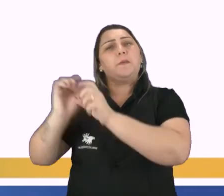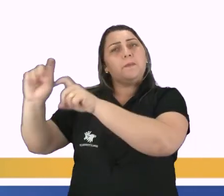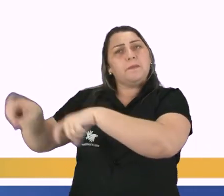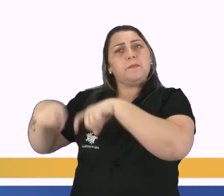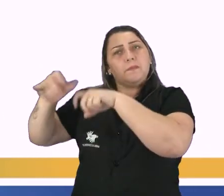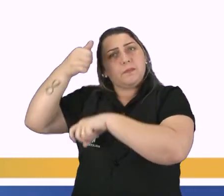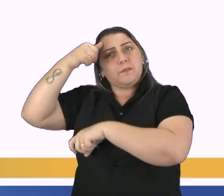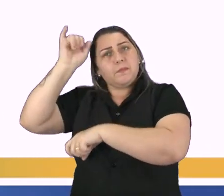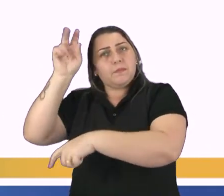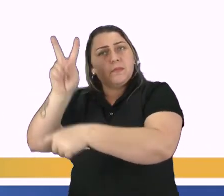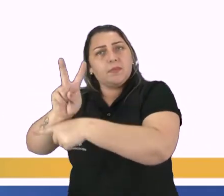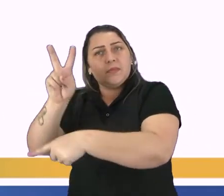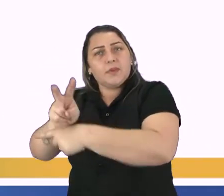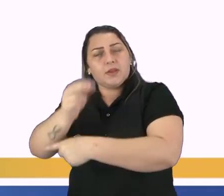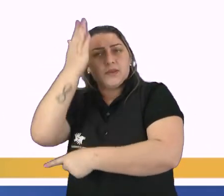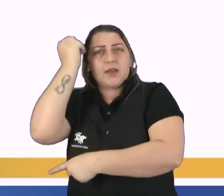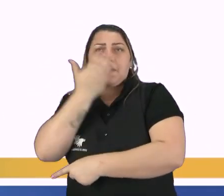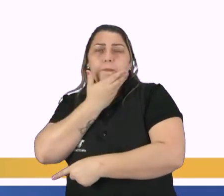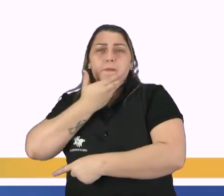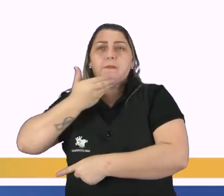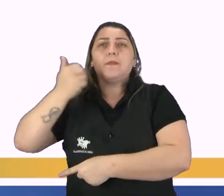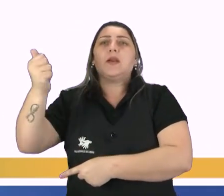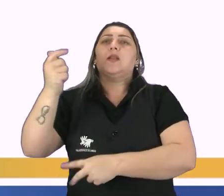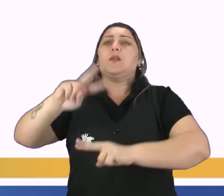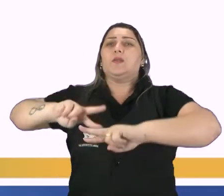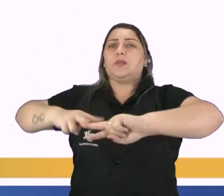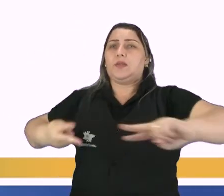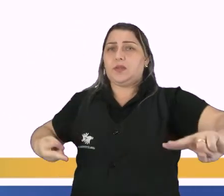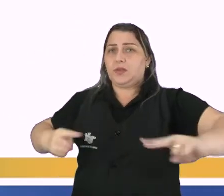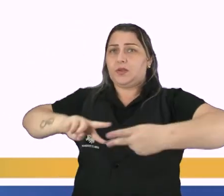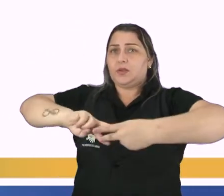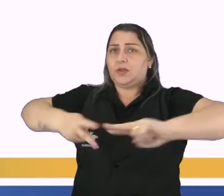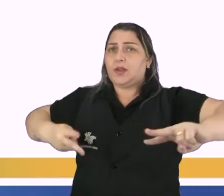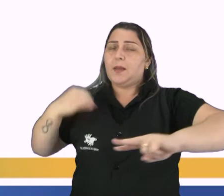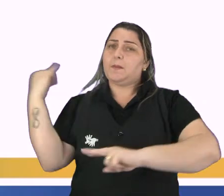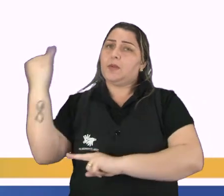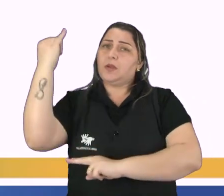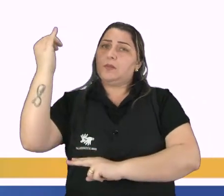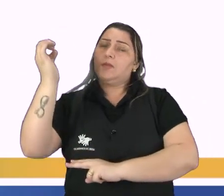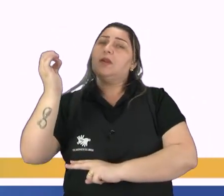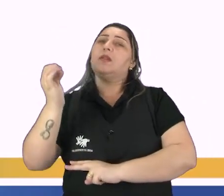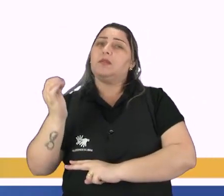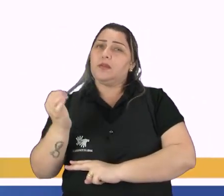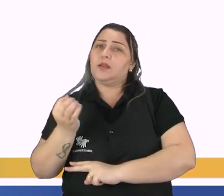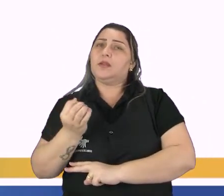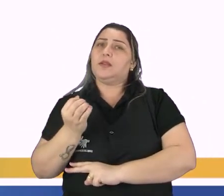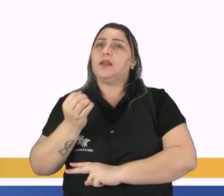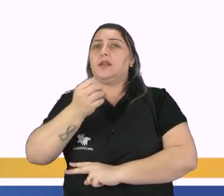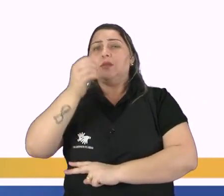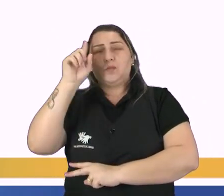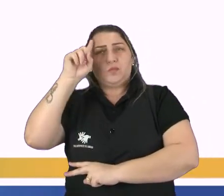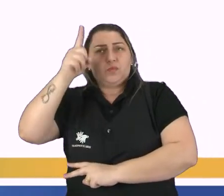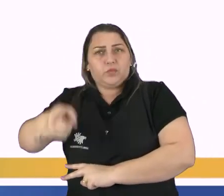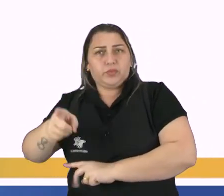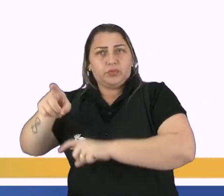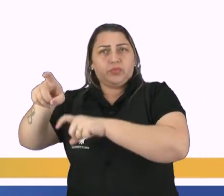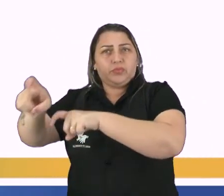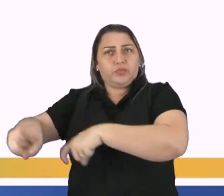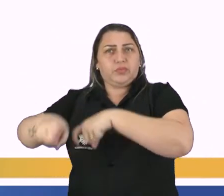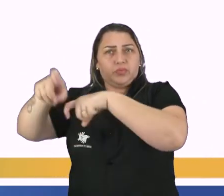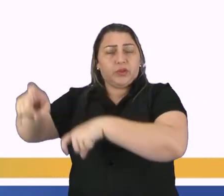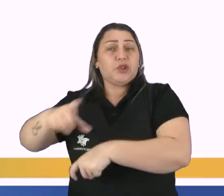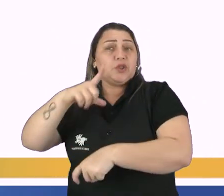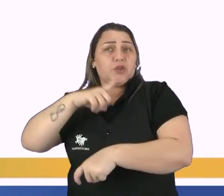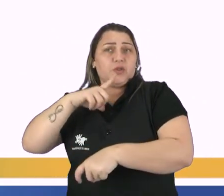sabe que o melhoramento genético, tem sido fundamental, para o enriquecimento de muitos pecuaristas, porque se tiver um